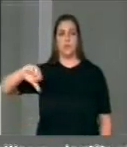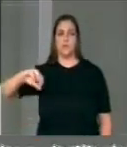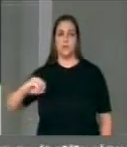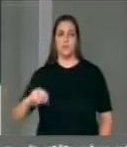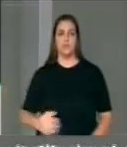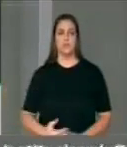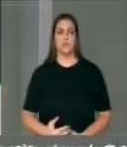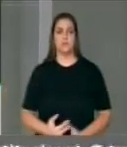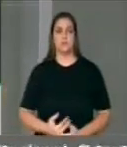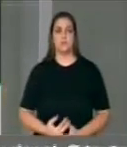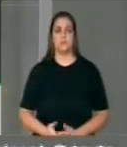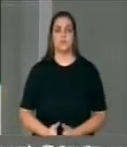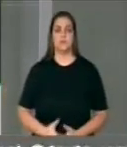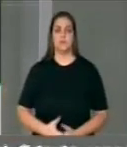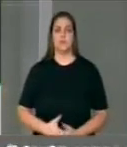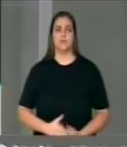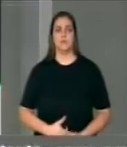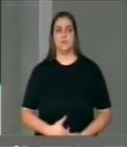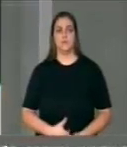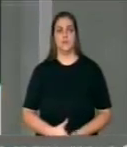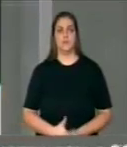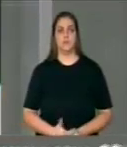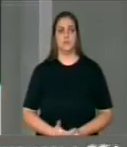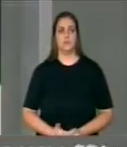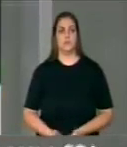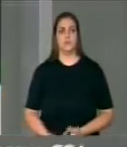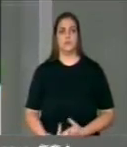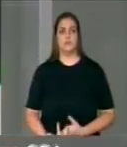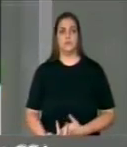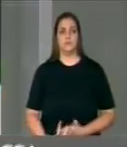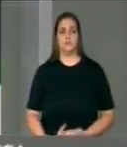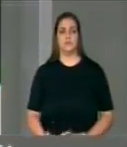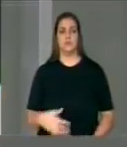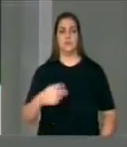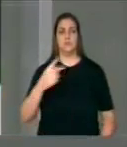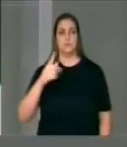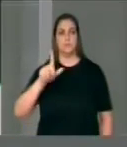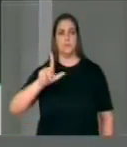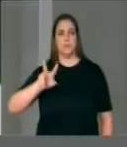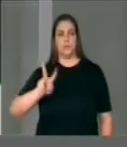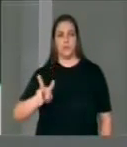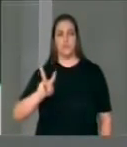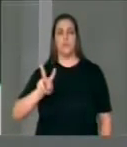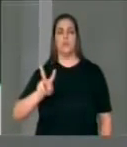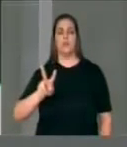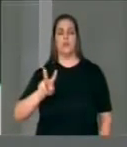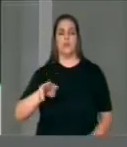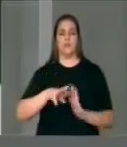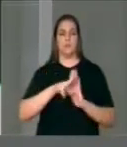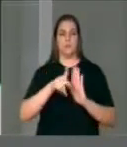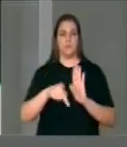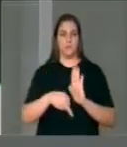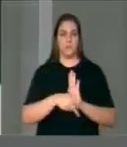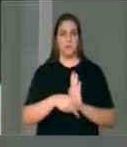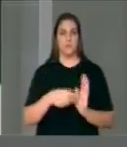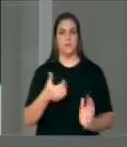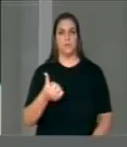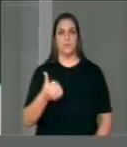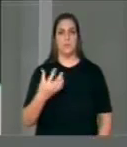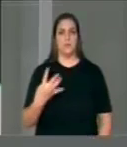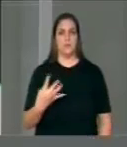O que foi feito no PLV da medida provisória